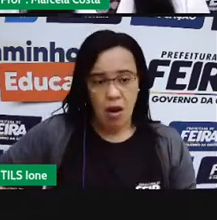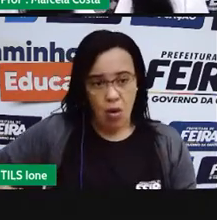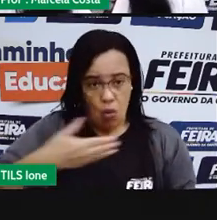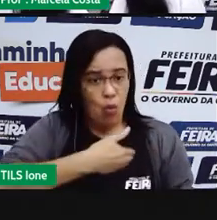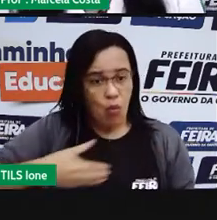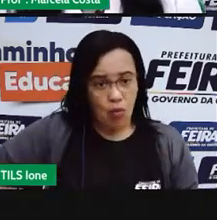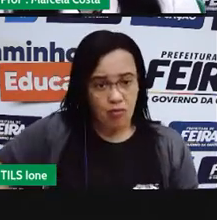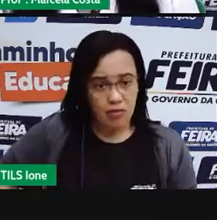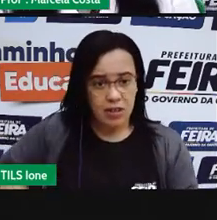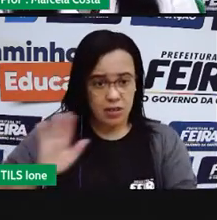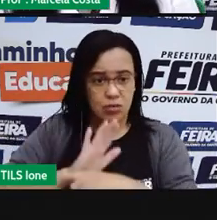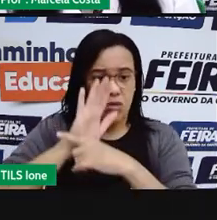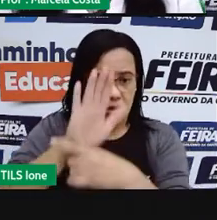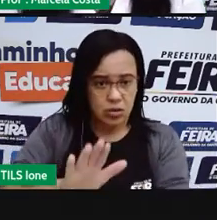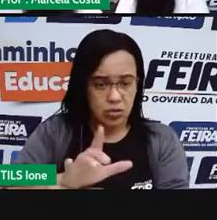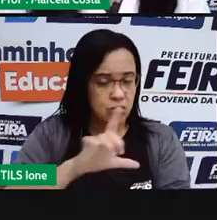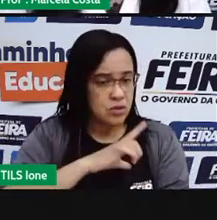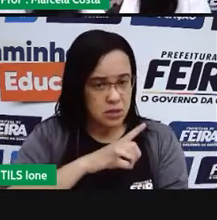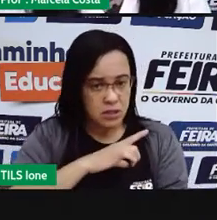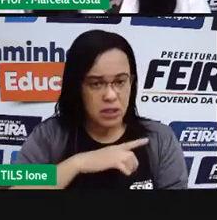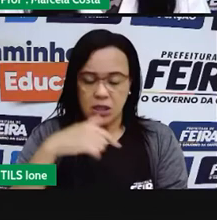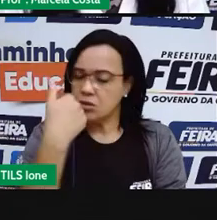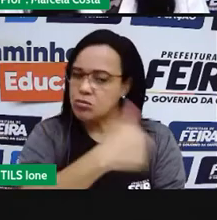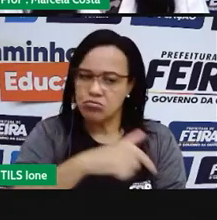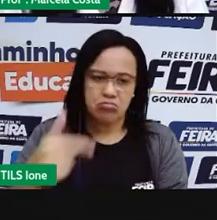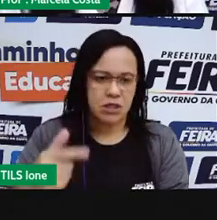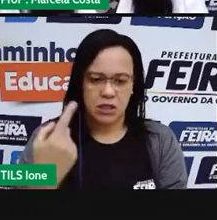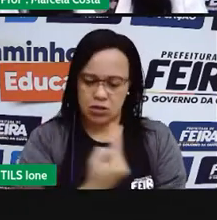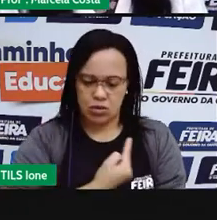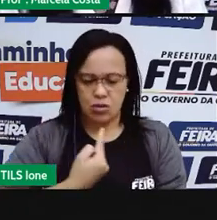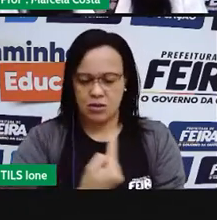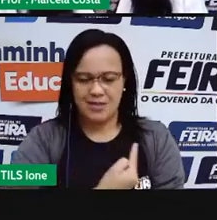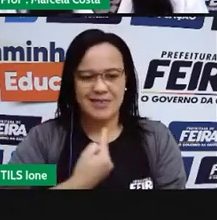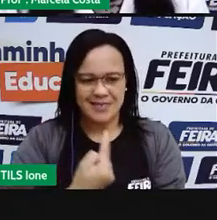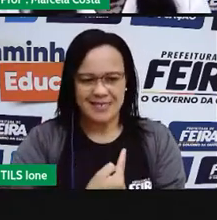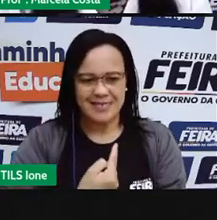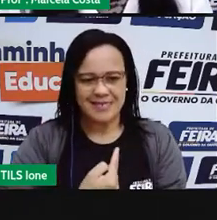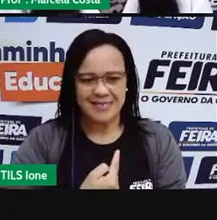Agora, vamos ver exemplos de assistos sustentáveis.